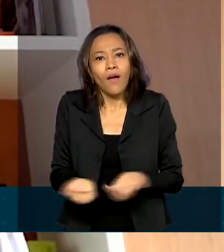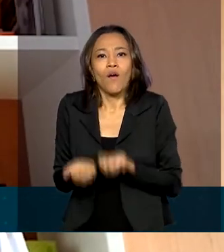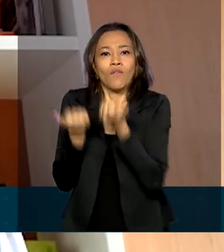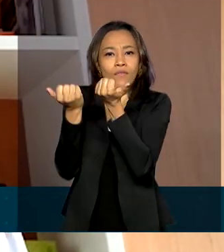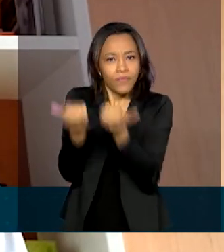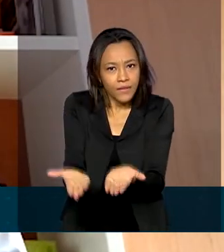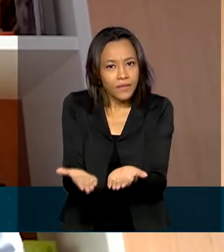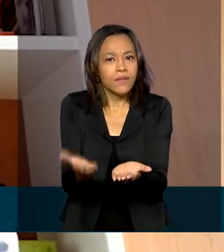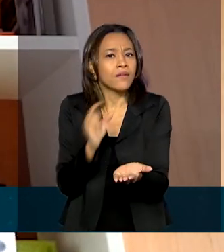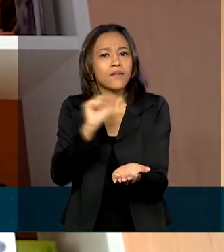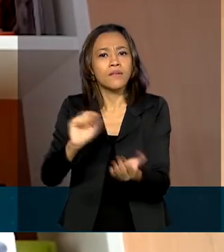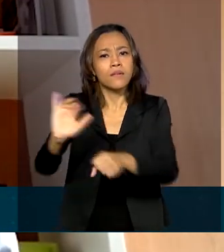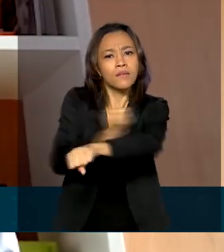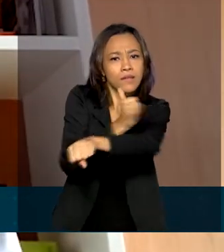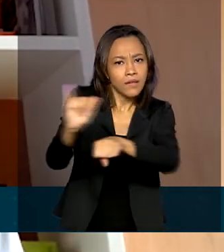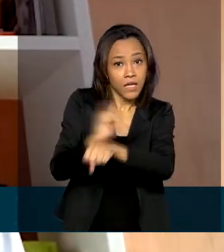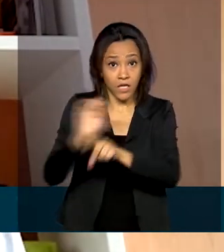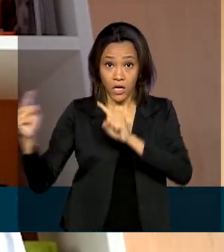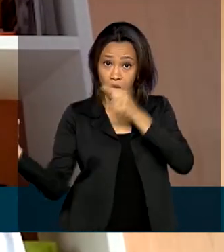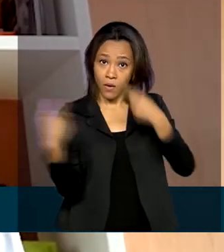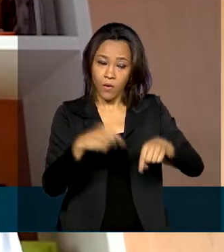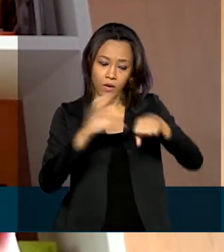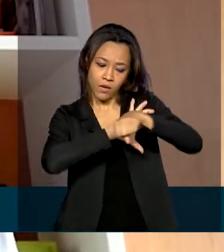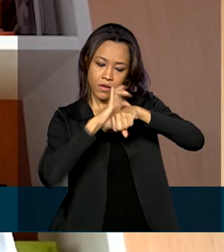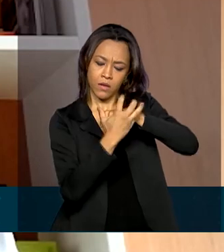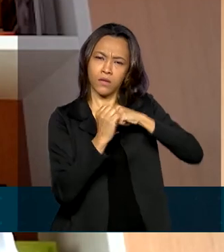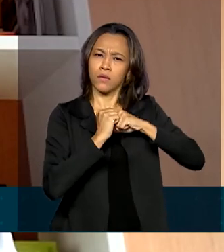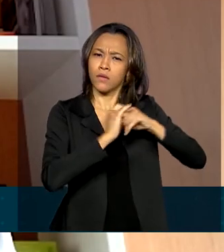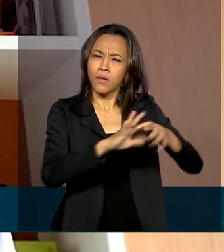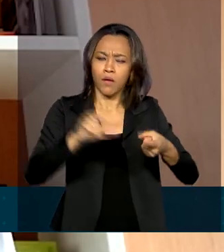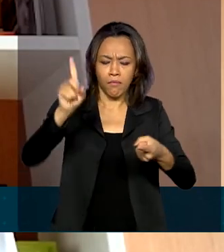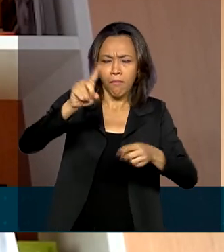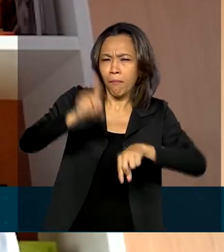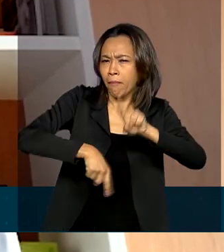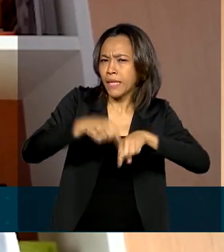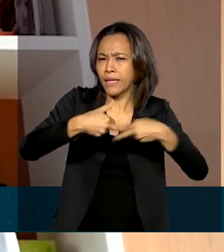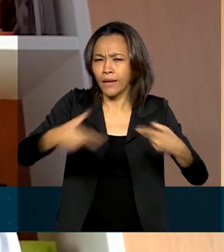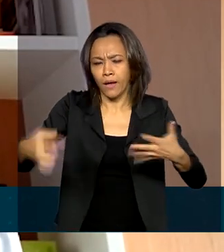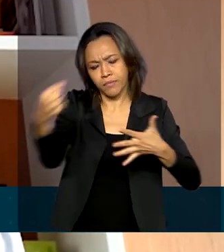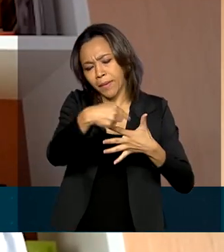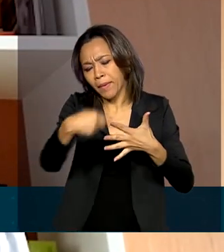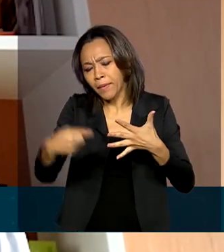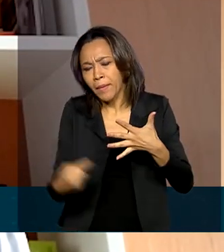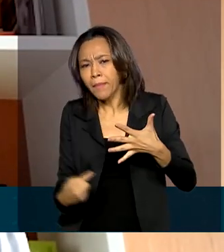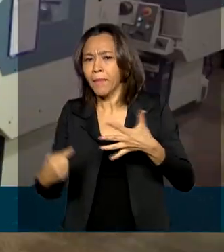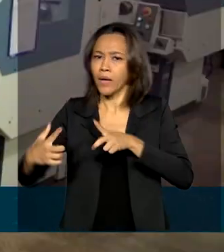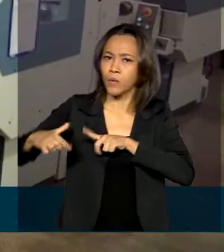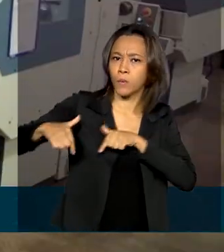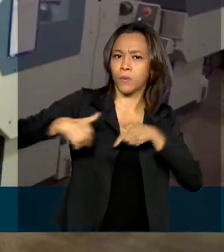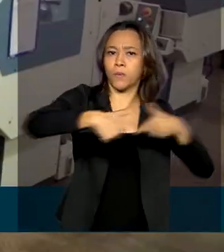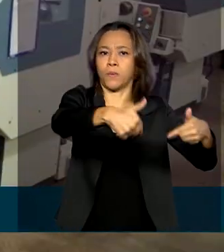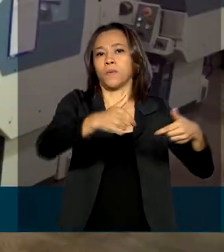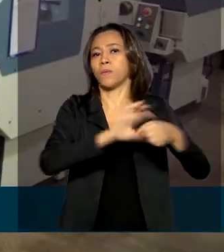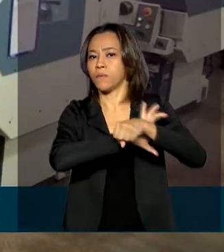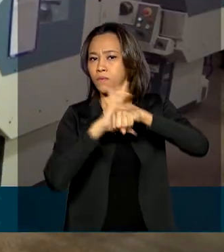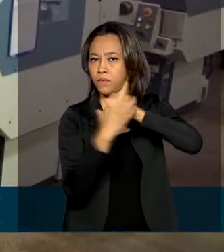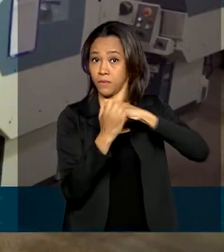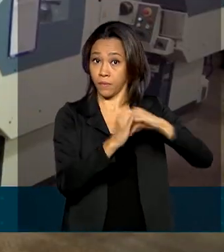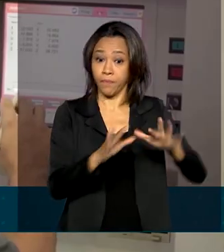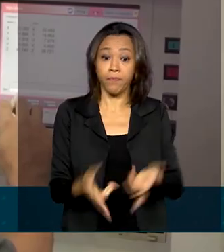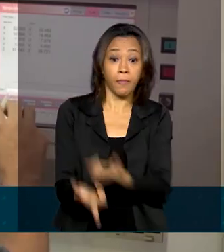à Covid-19, bem como o número de equipamentos, materiais e insumos críticos para o enfrentamento da pandemia. A empresa